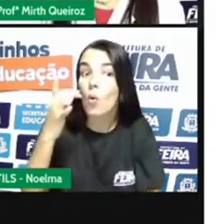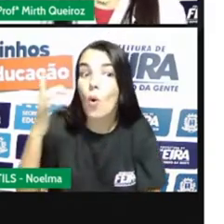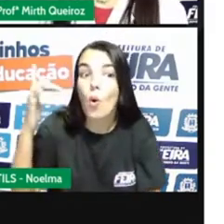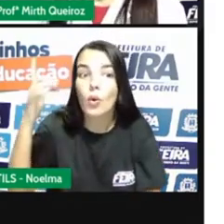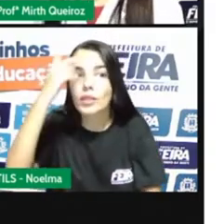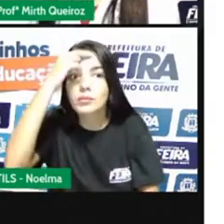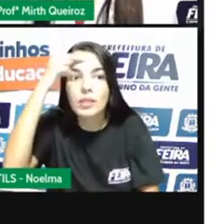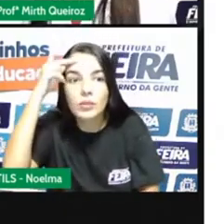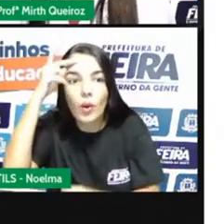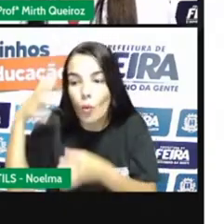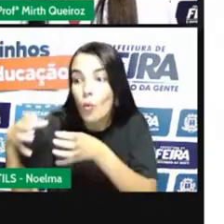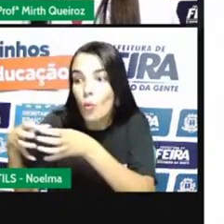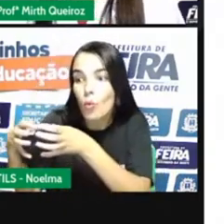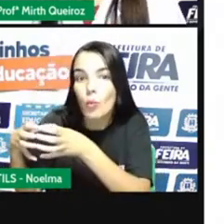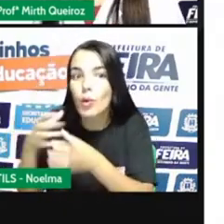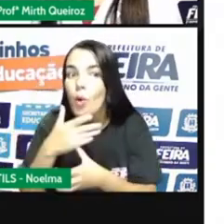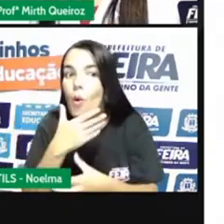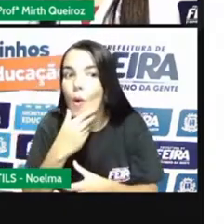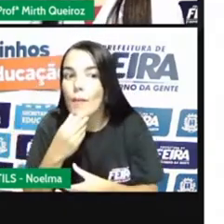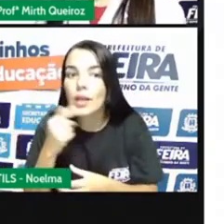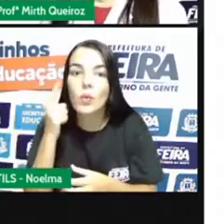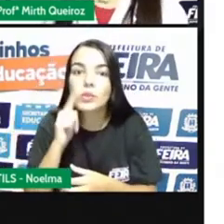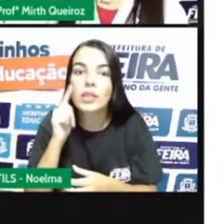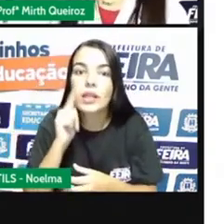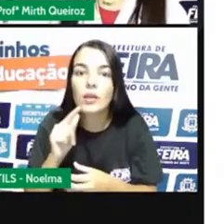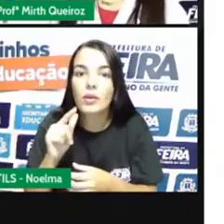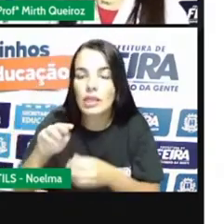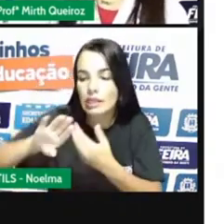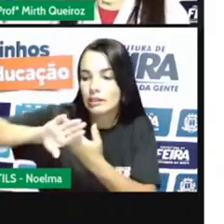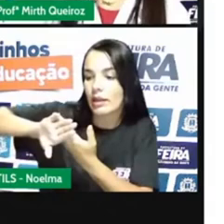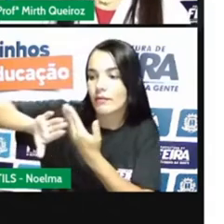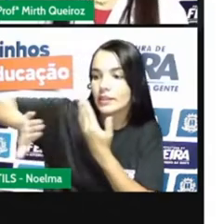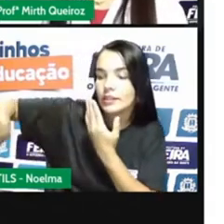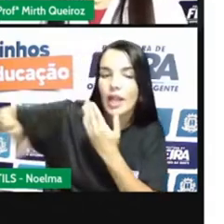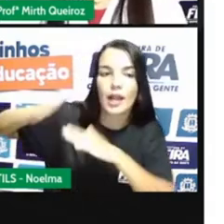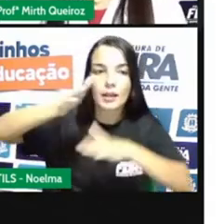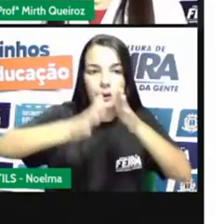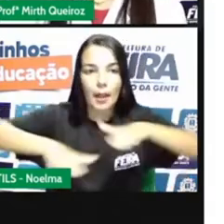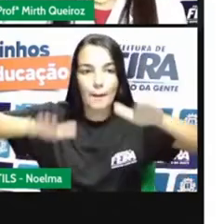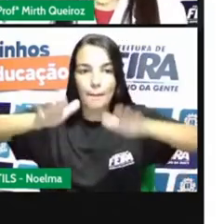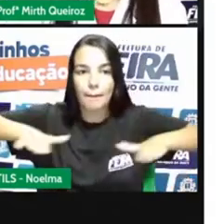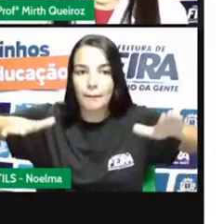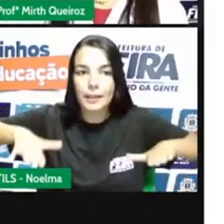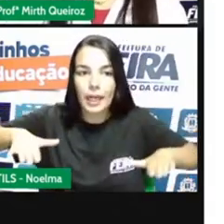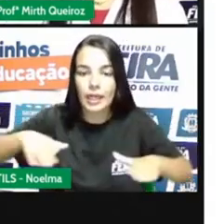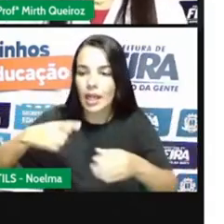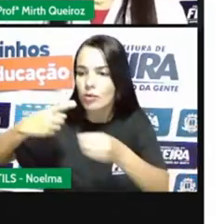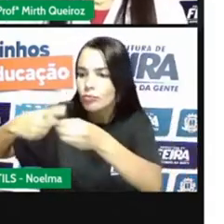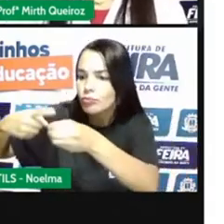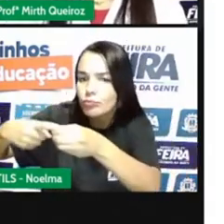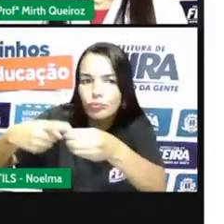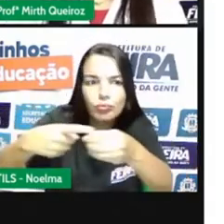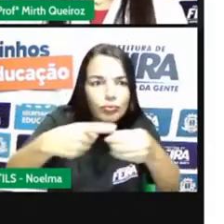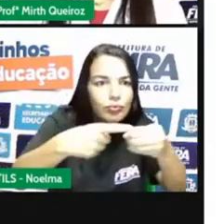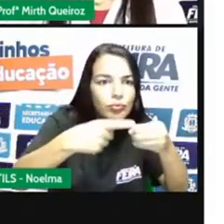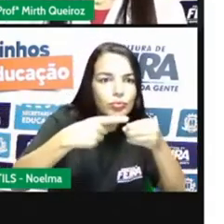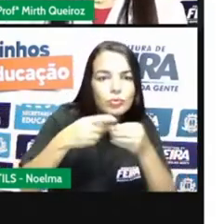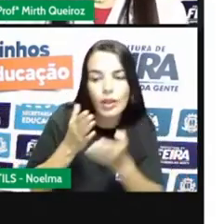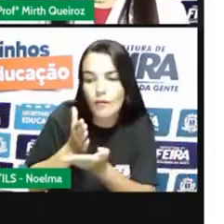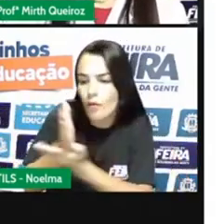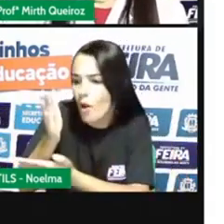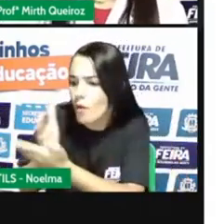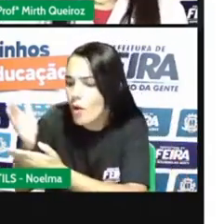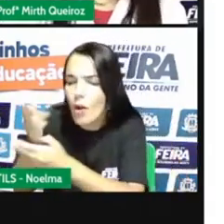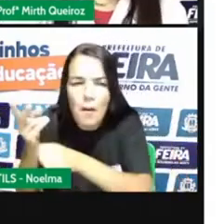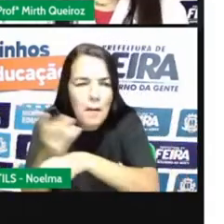saírem da costa, né? Chegar mais gente aí para o interior do país por conta da descoberta do ouro.